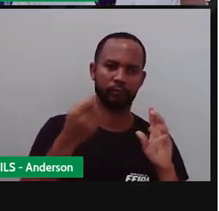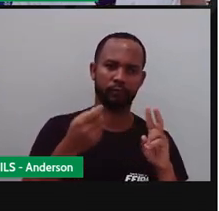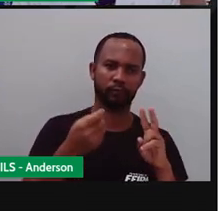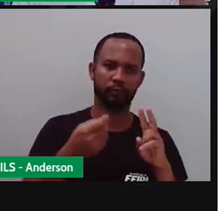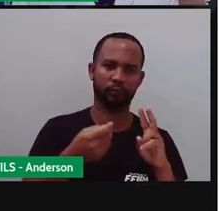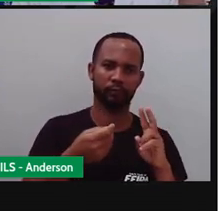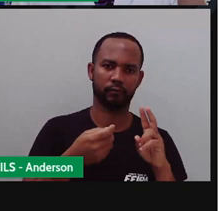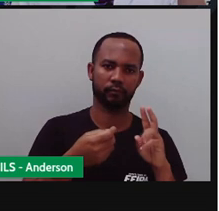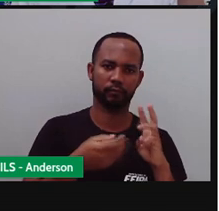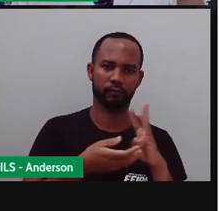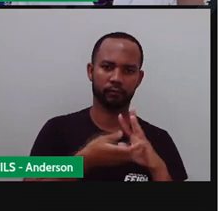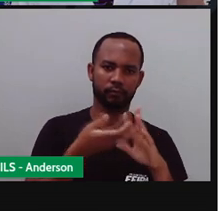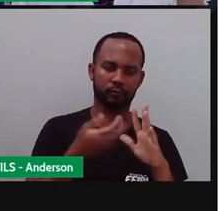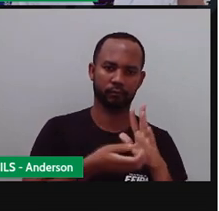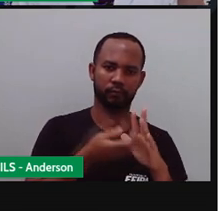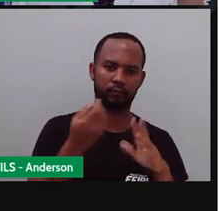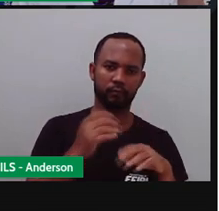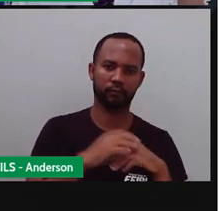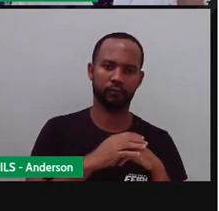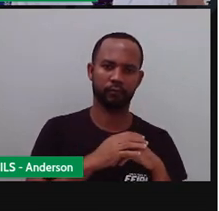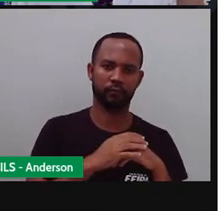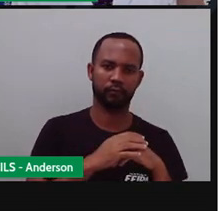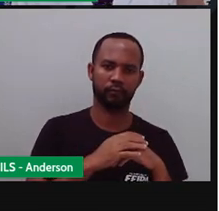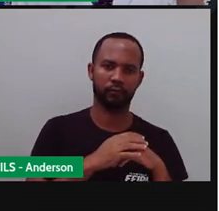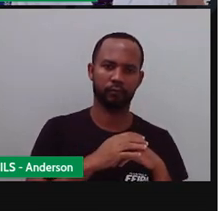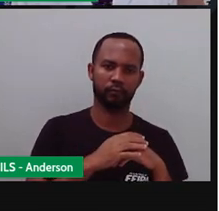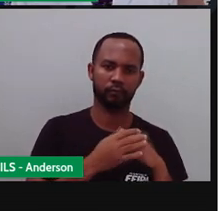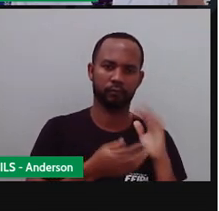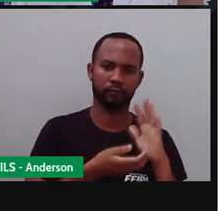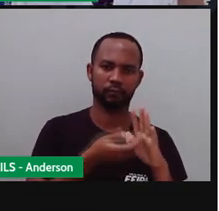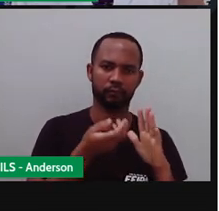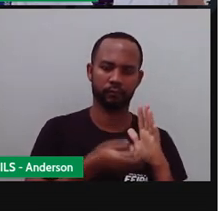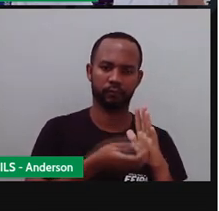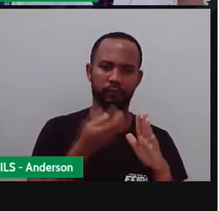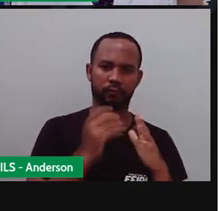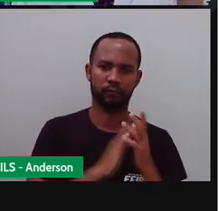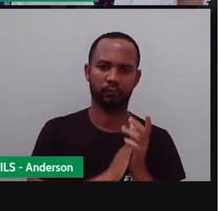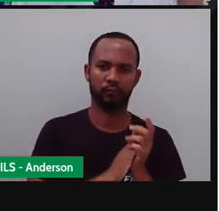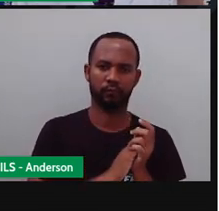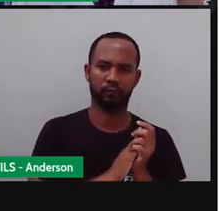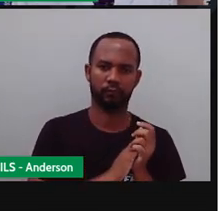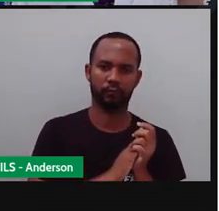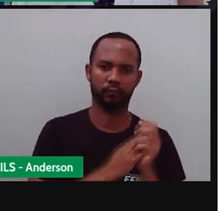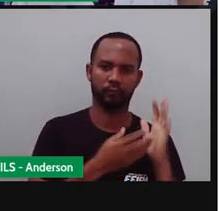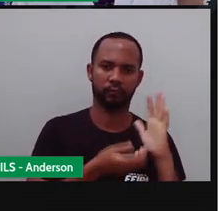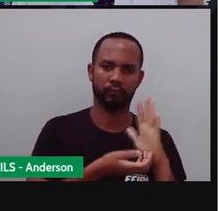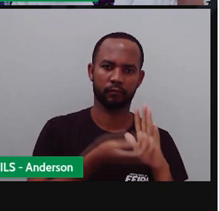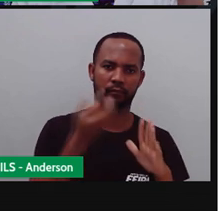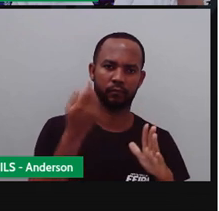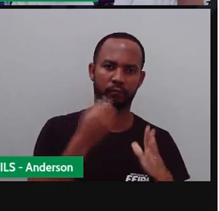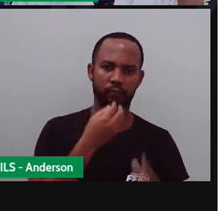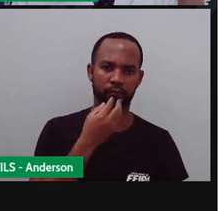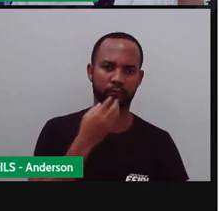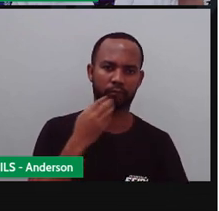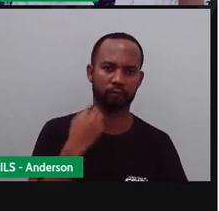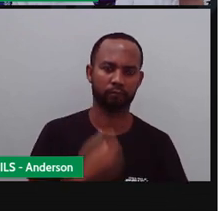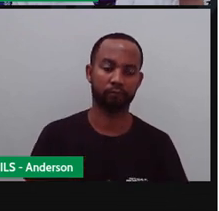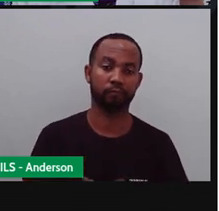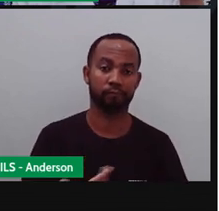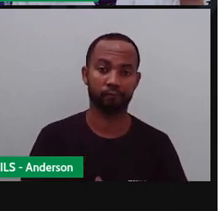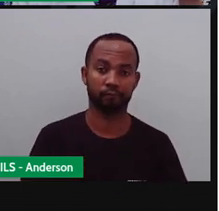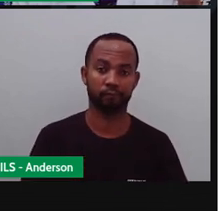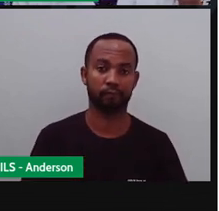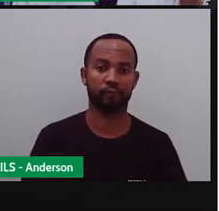Ó, já vai 30. Mais 40. Mais 10. Ó, 50.